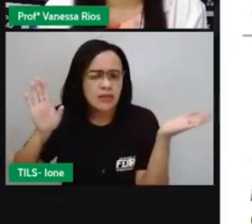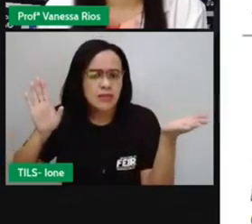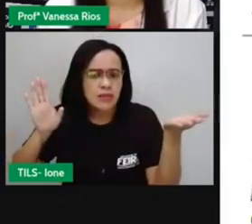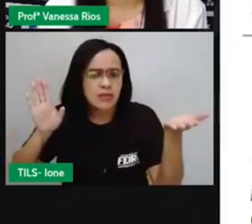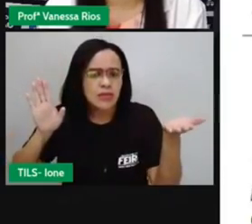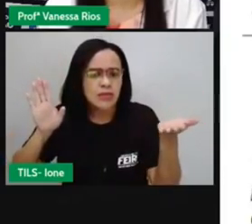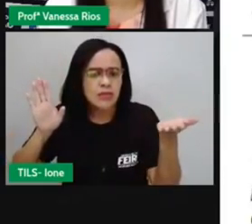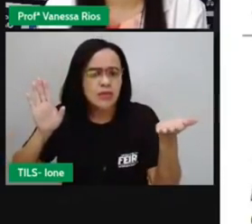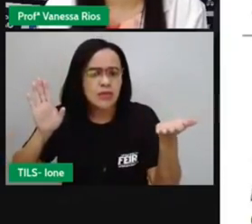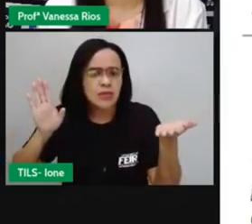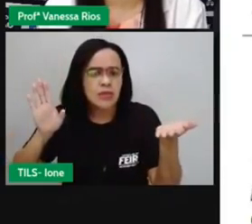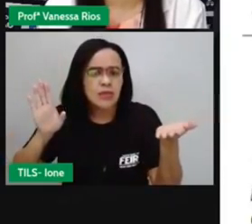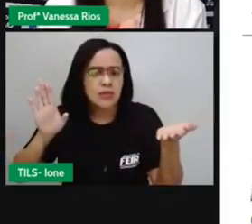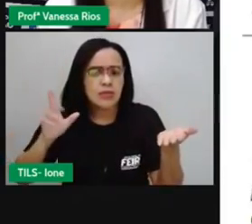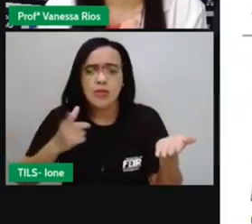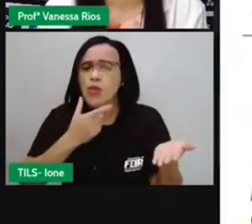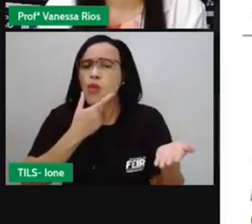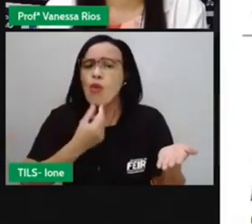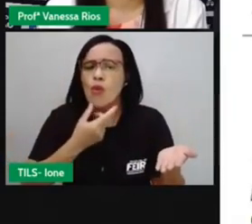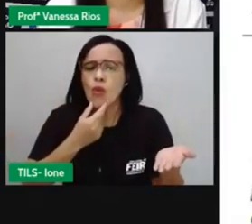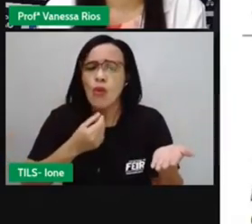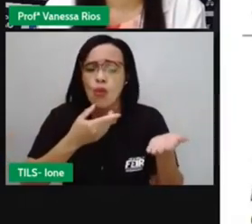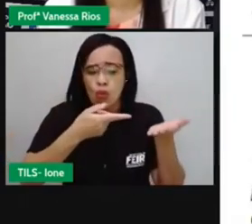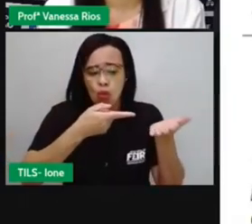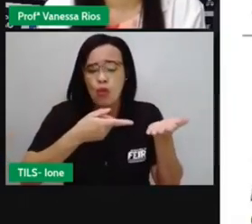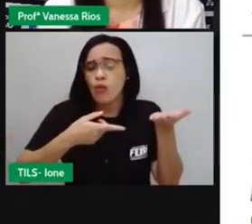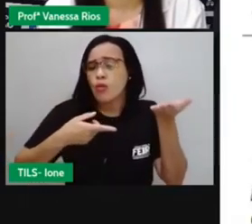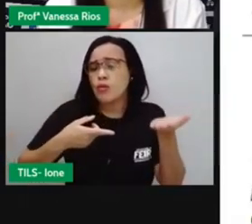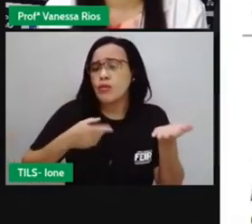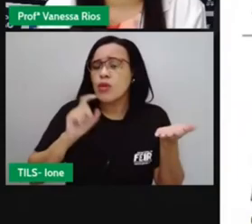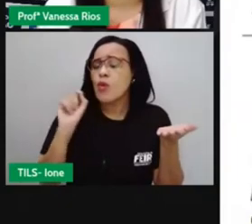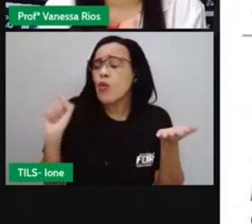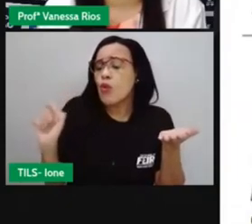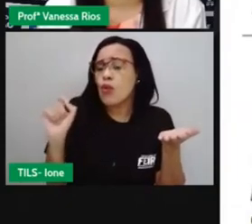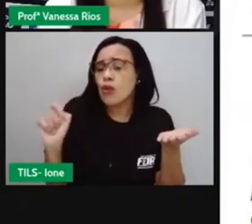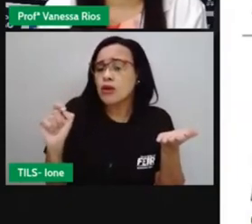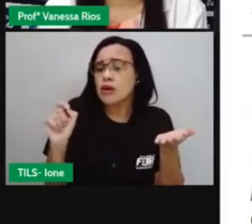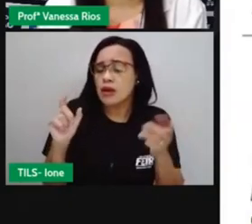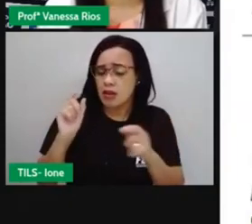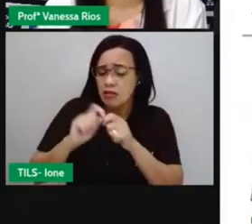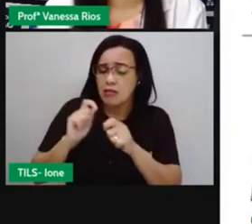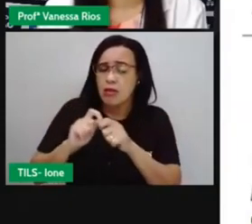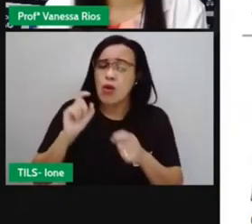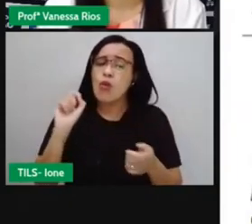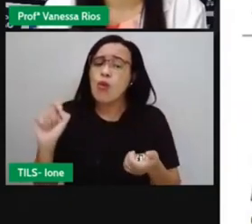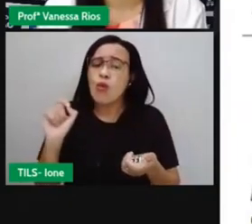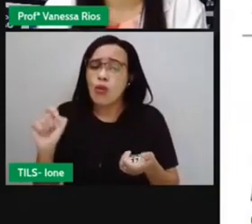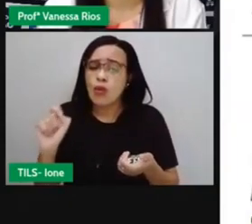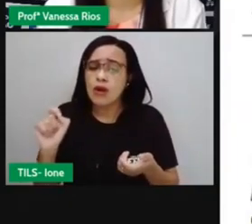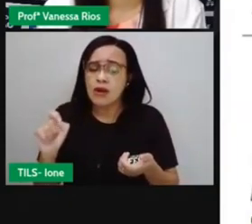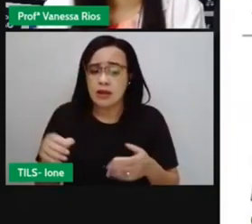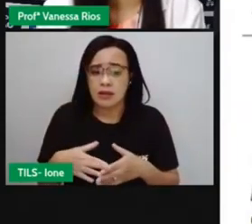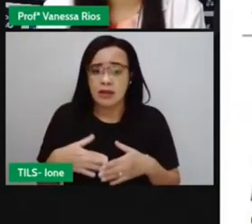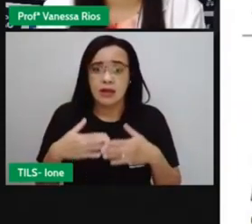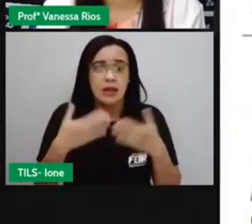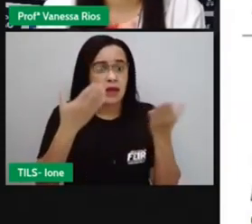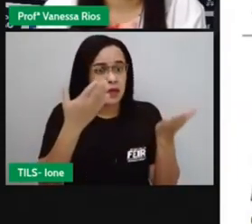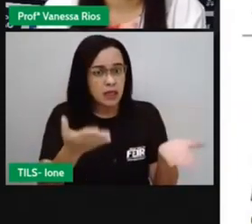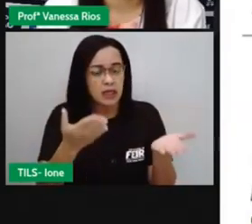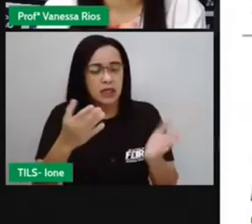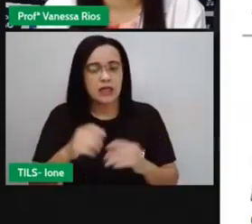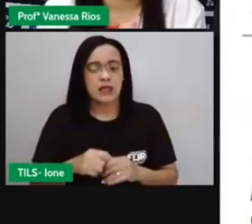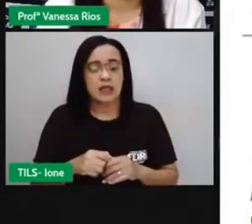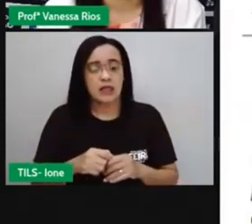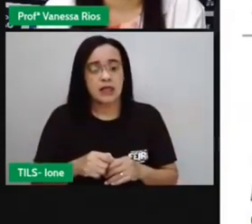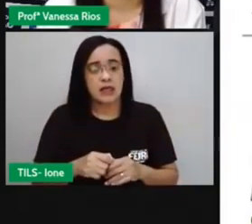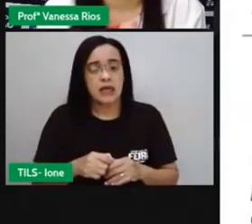O que o garçom deveria ter feito? E qual o objetivo desse cartoon? A gente entende aí que o garçom, ele não